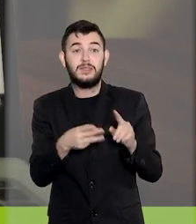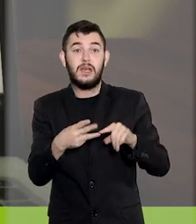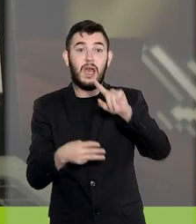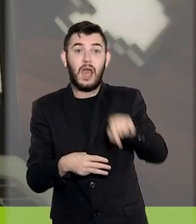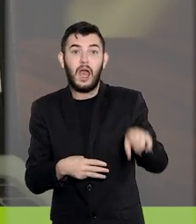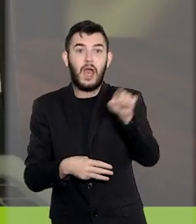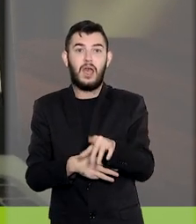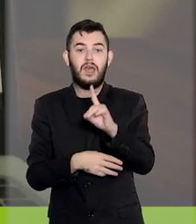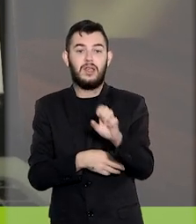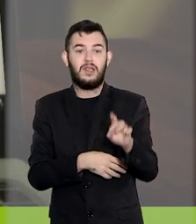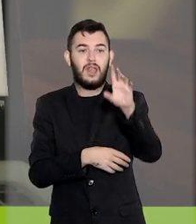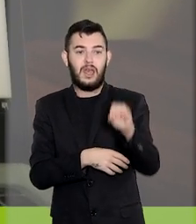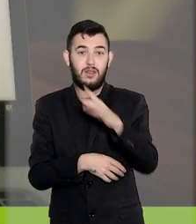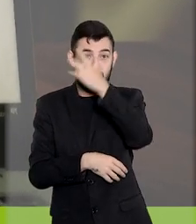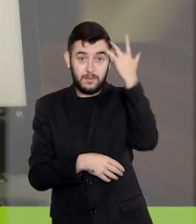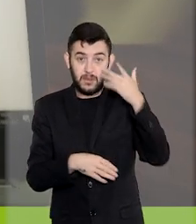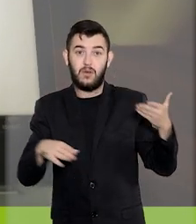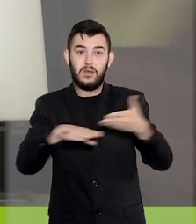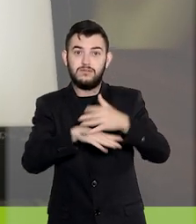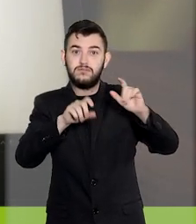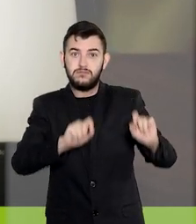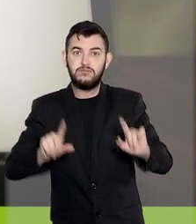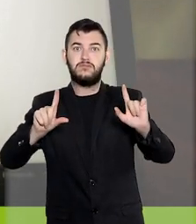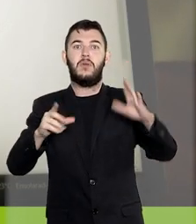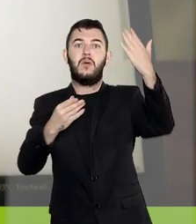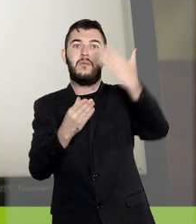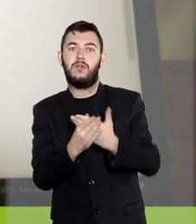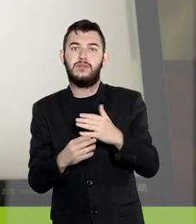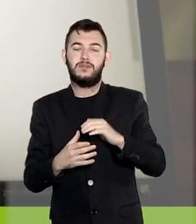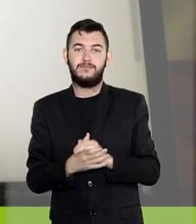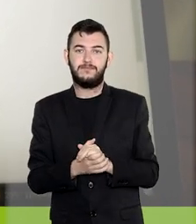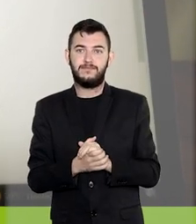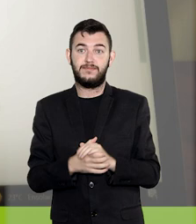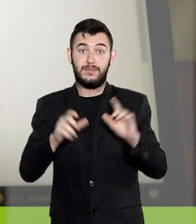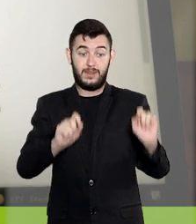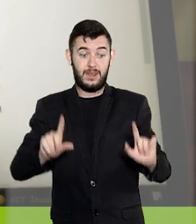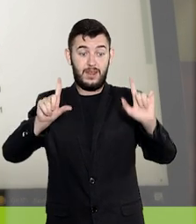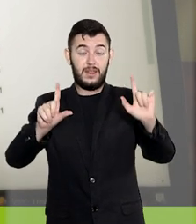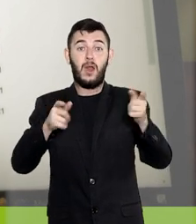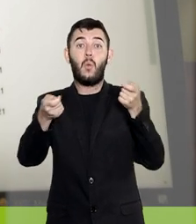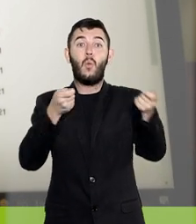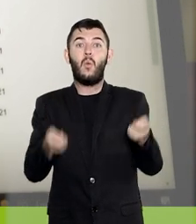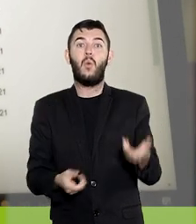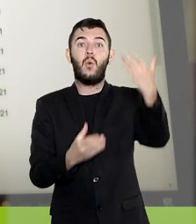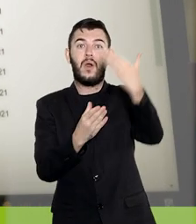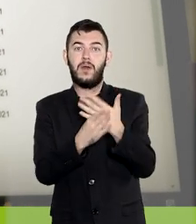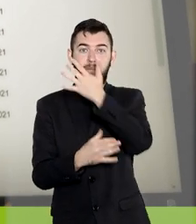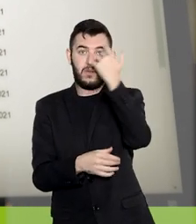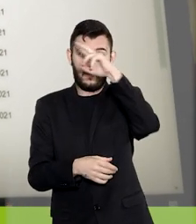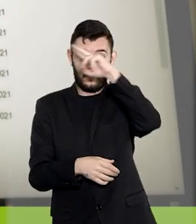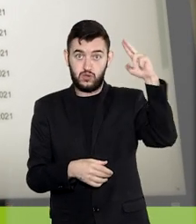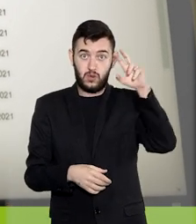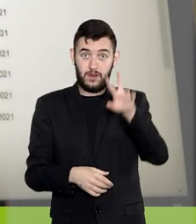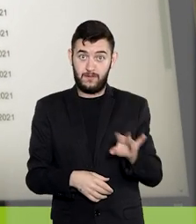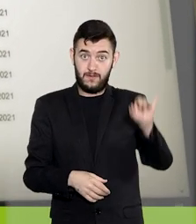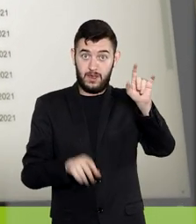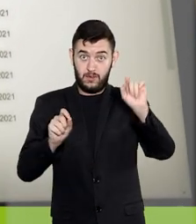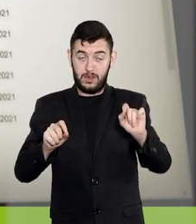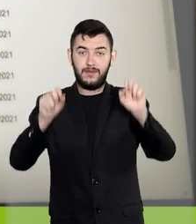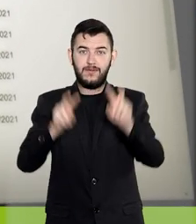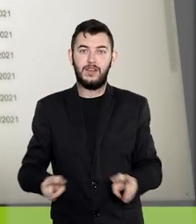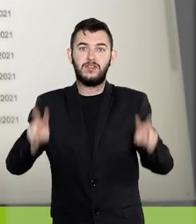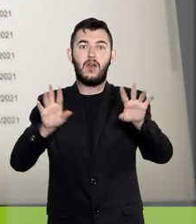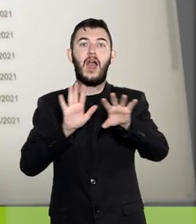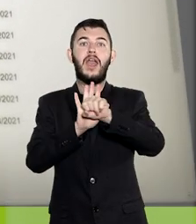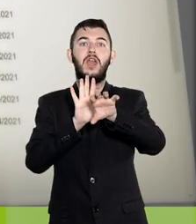dados das credenciais já concedidas. Na tela Controle de Processos, o usuário com a credencial de assinatura